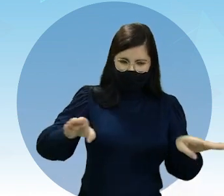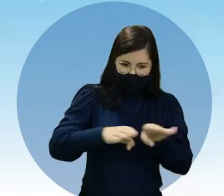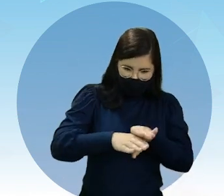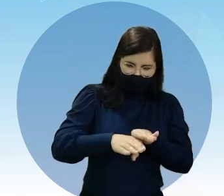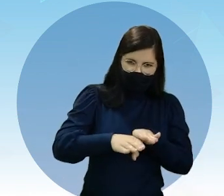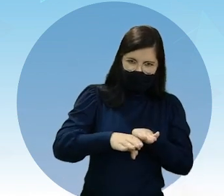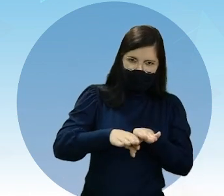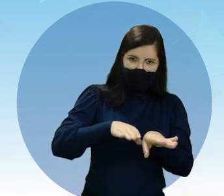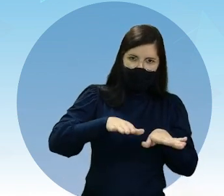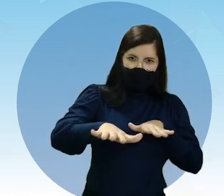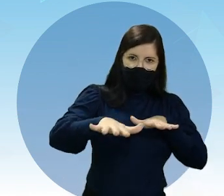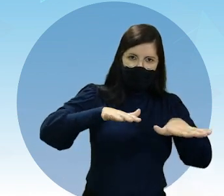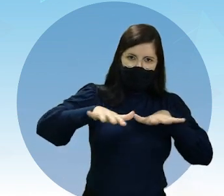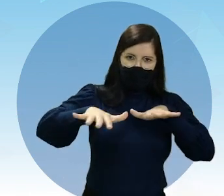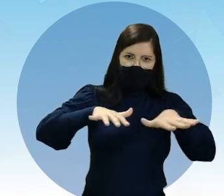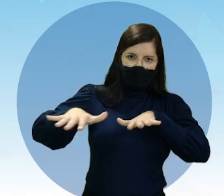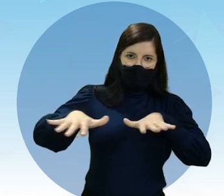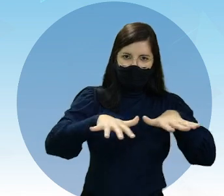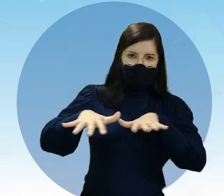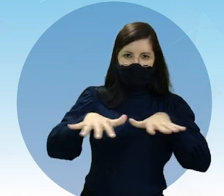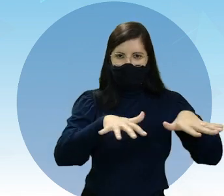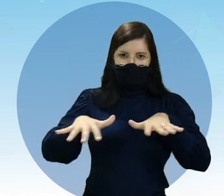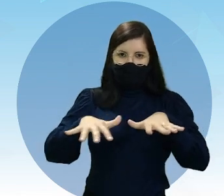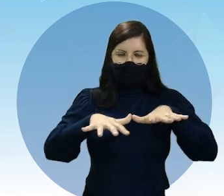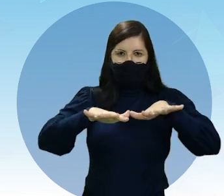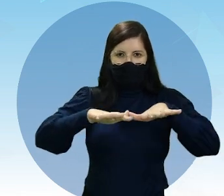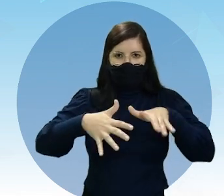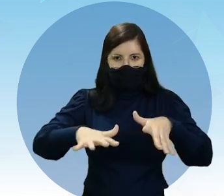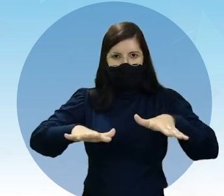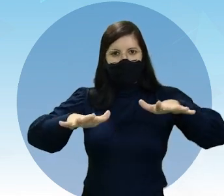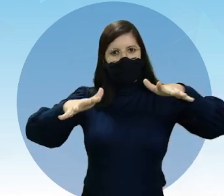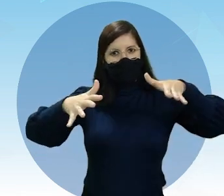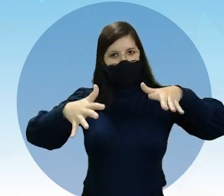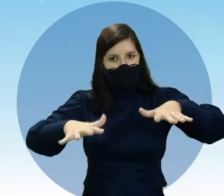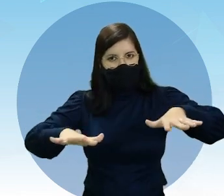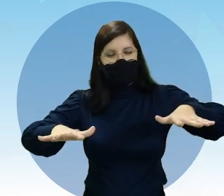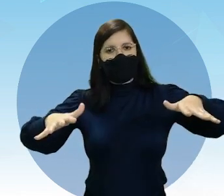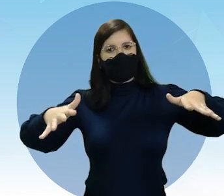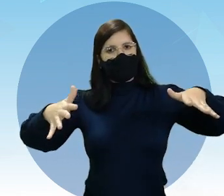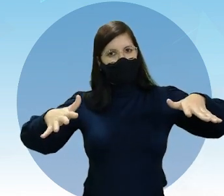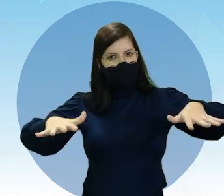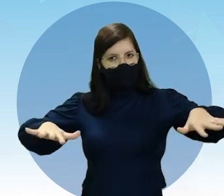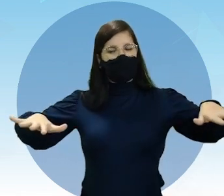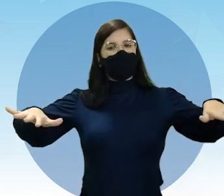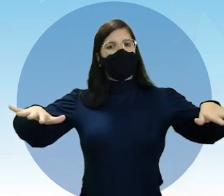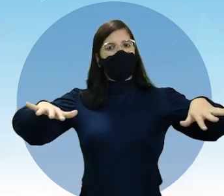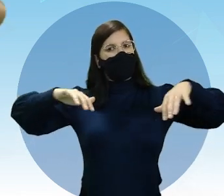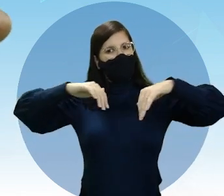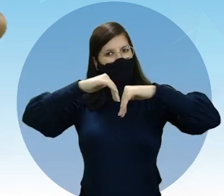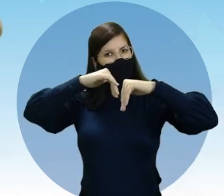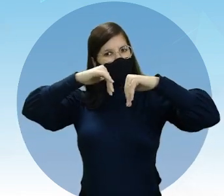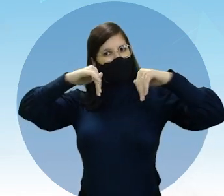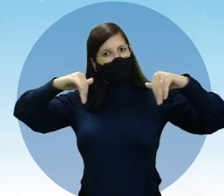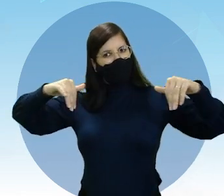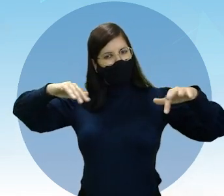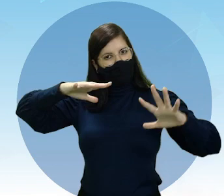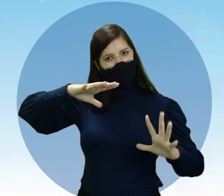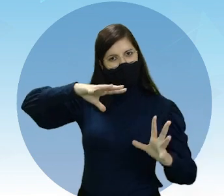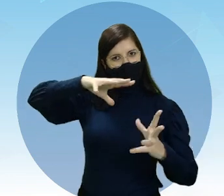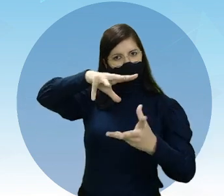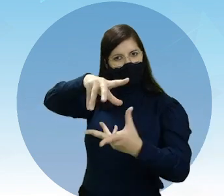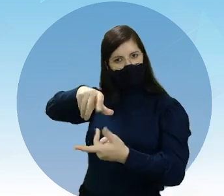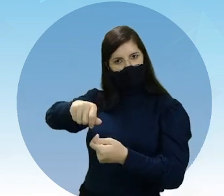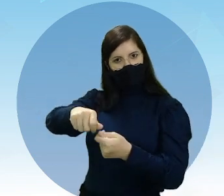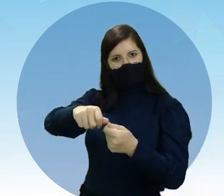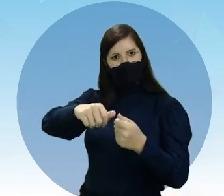através de movimentos sísmicos, elas poderiam tanto afastar as terras, criando